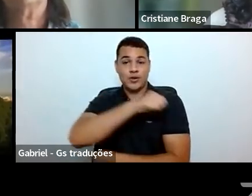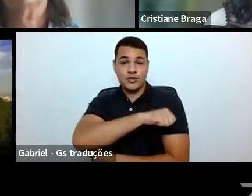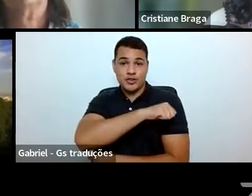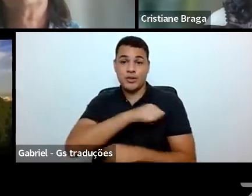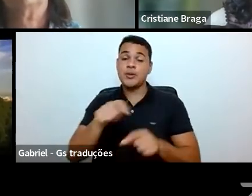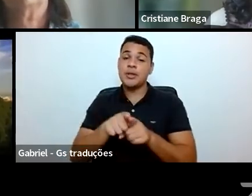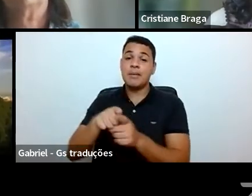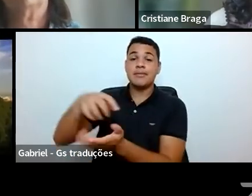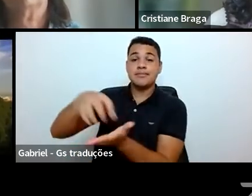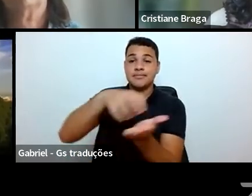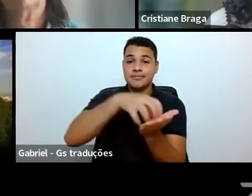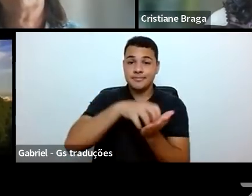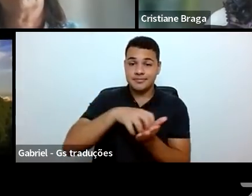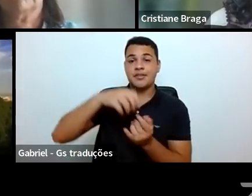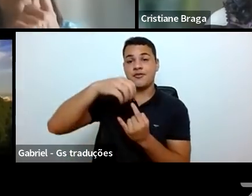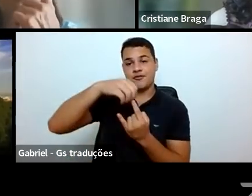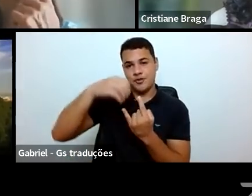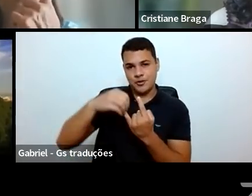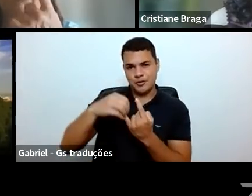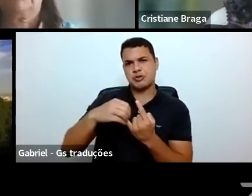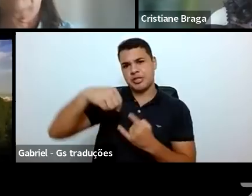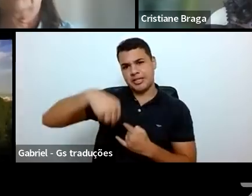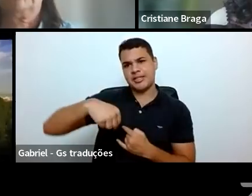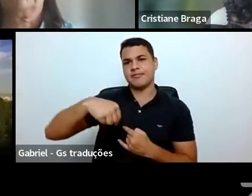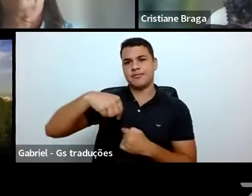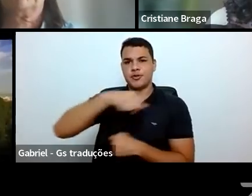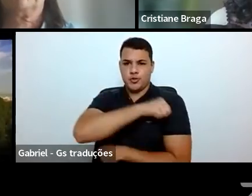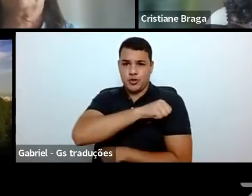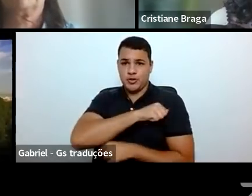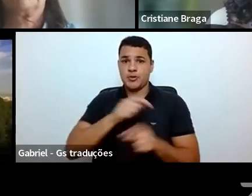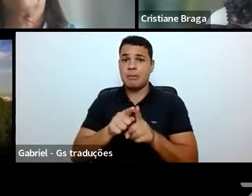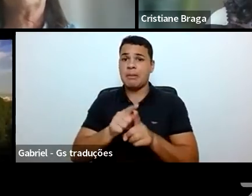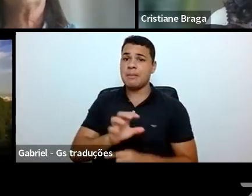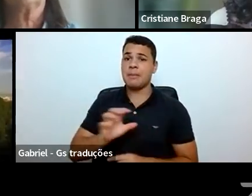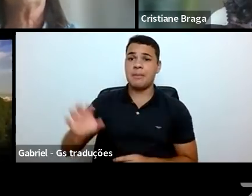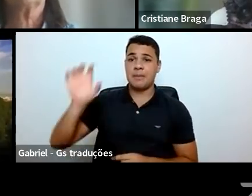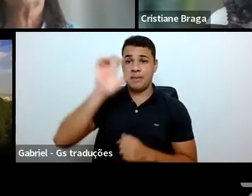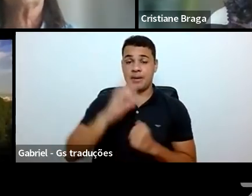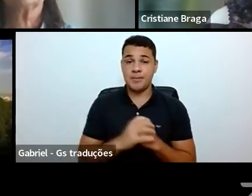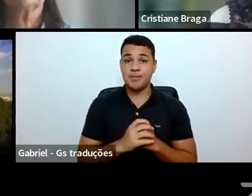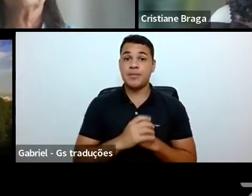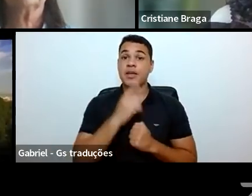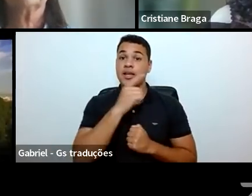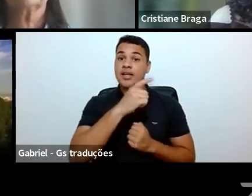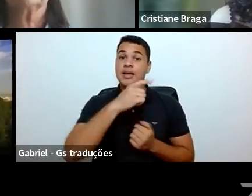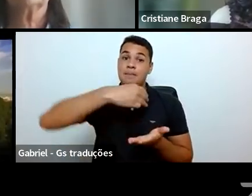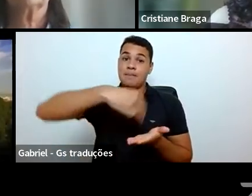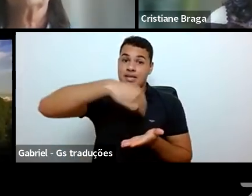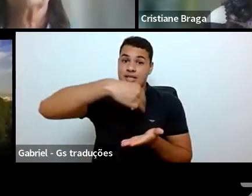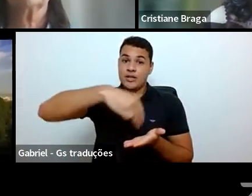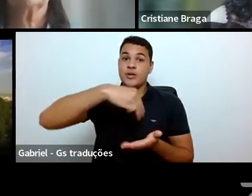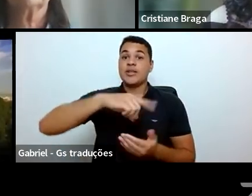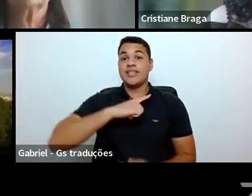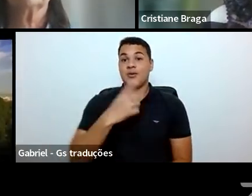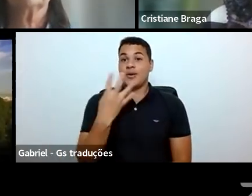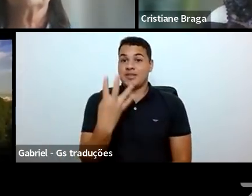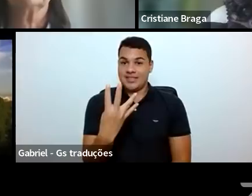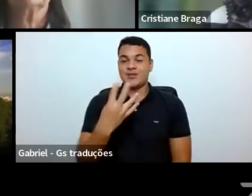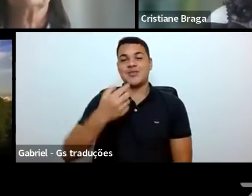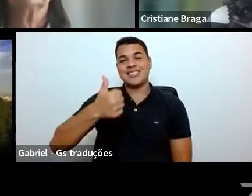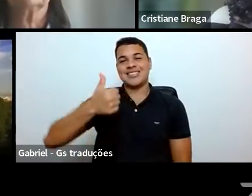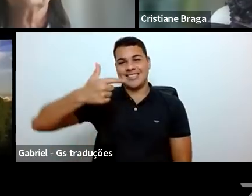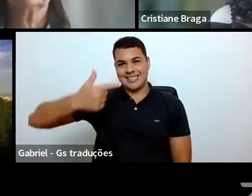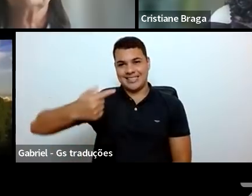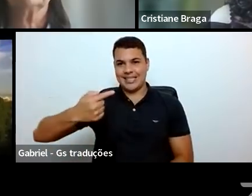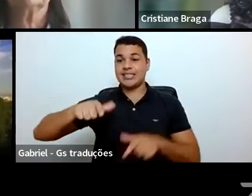e também nas regionais em todo o Brasil. No campus Manguinhos serão apresentados 417 trabalhos.